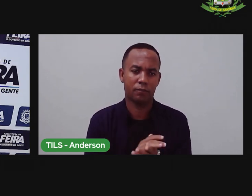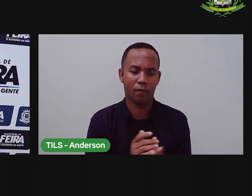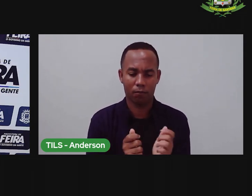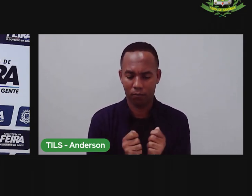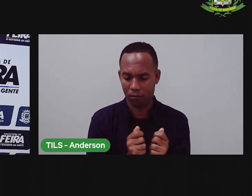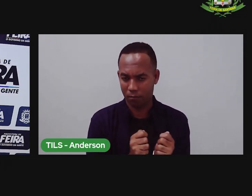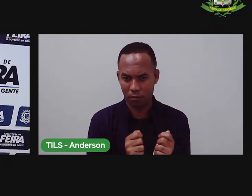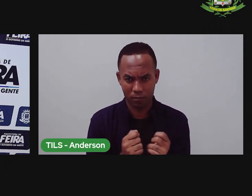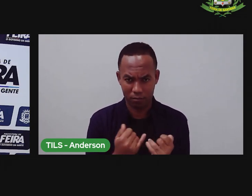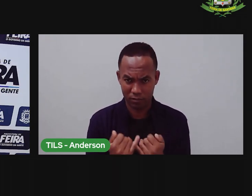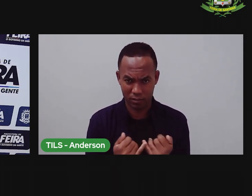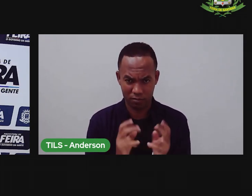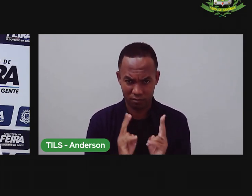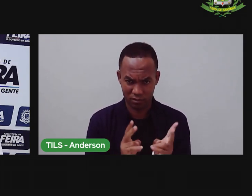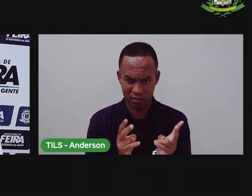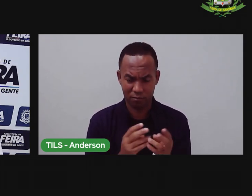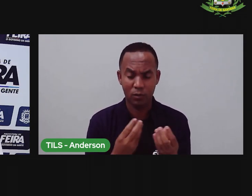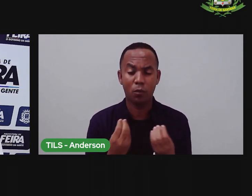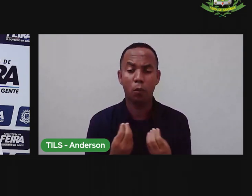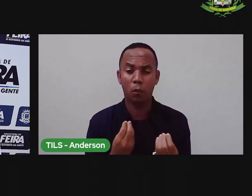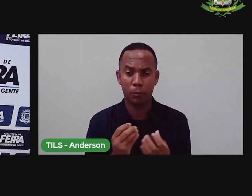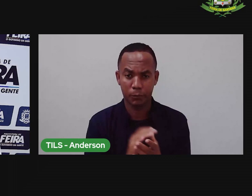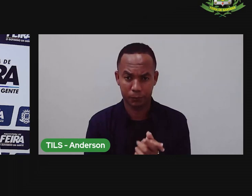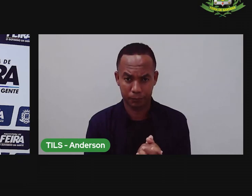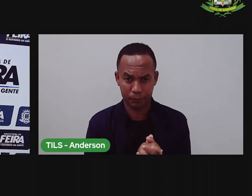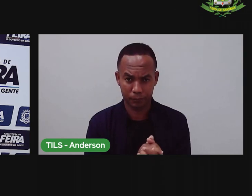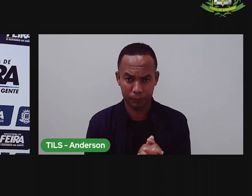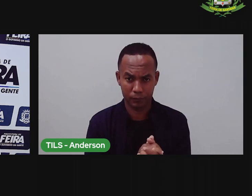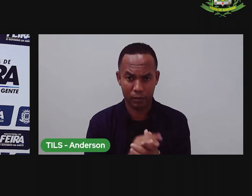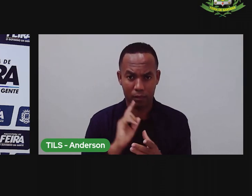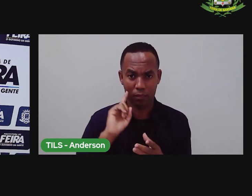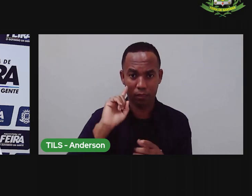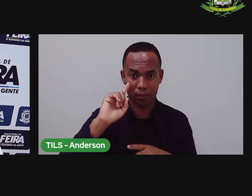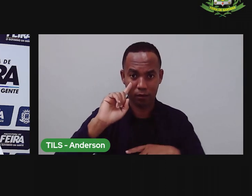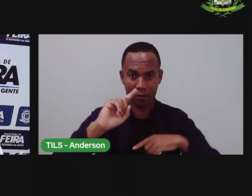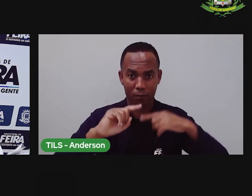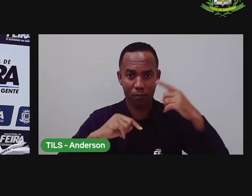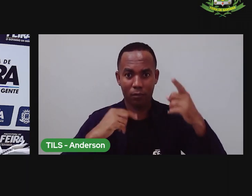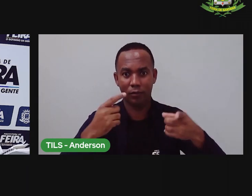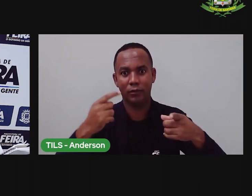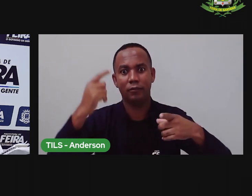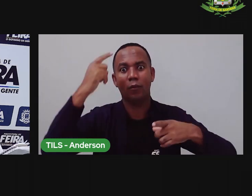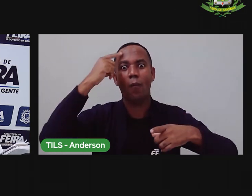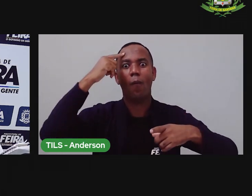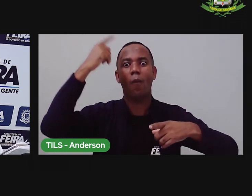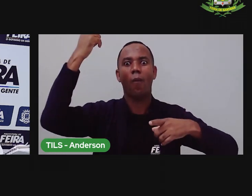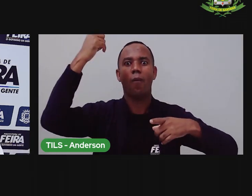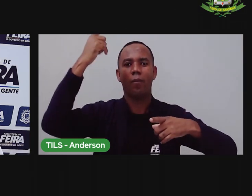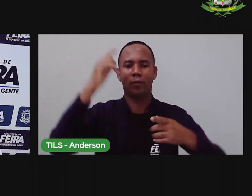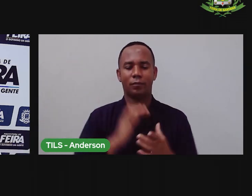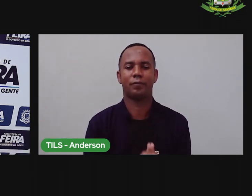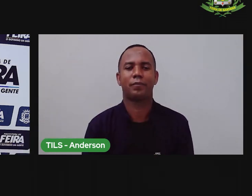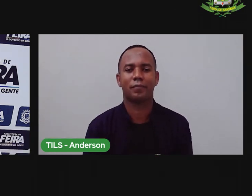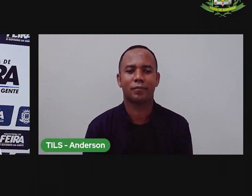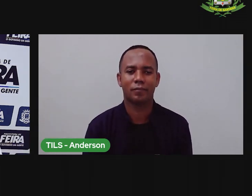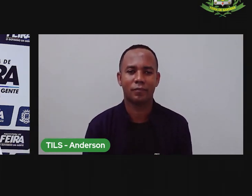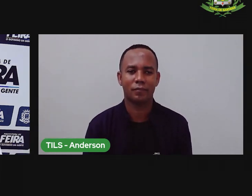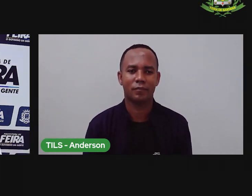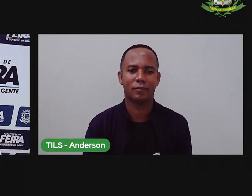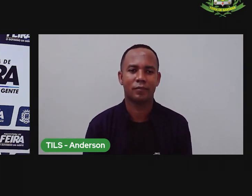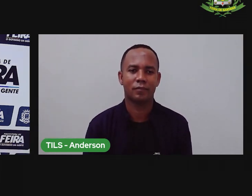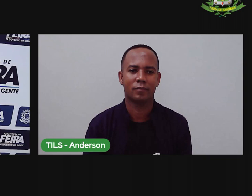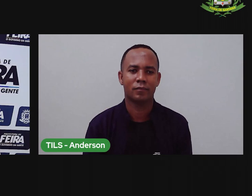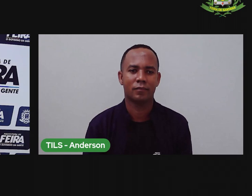não está prestando atenção. E aí? Como ele vai ser depois? Vamos lá? E diz também... Ó, Anderson